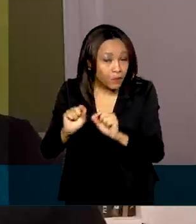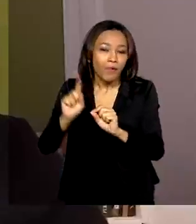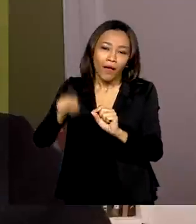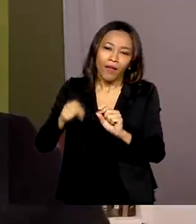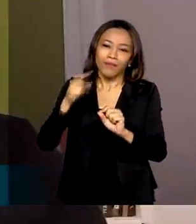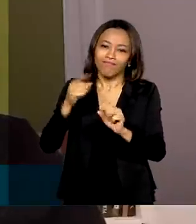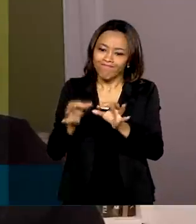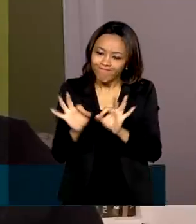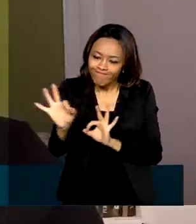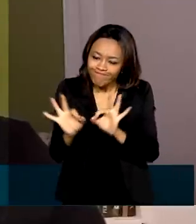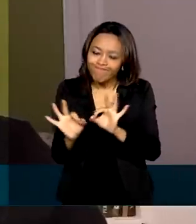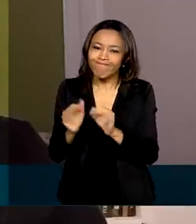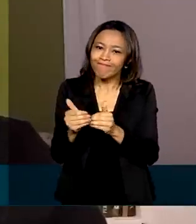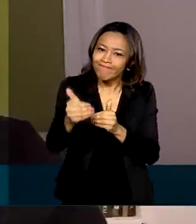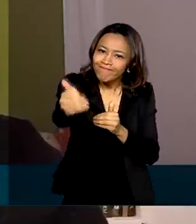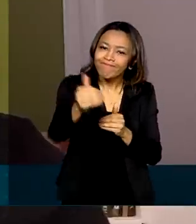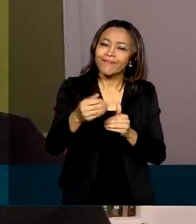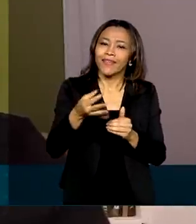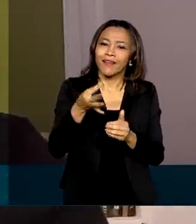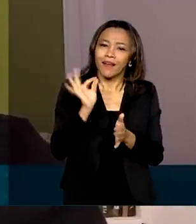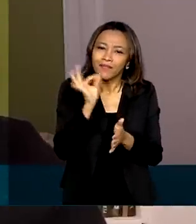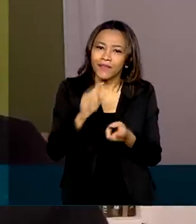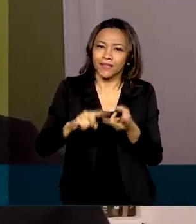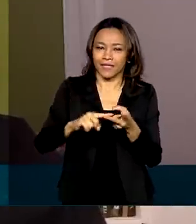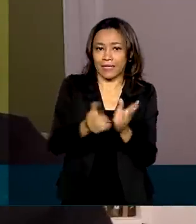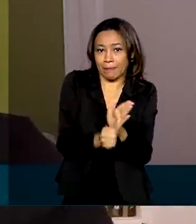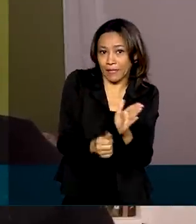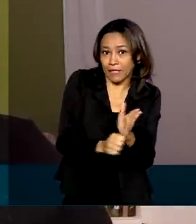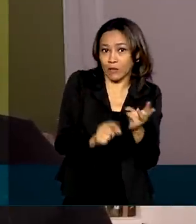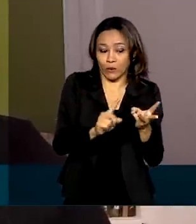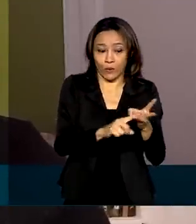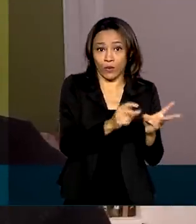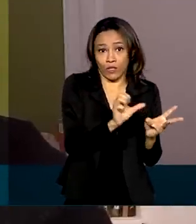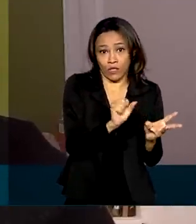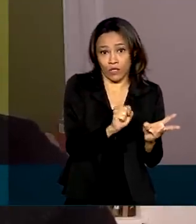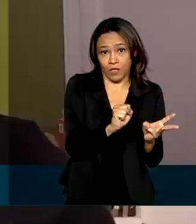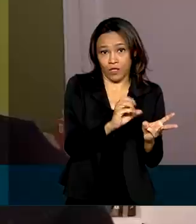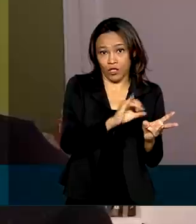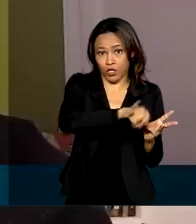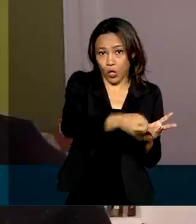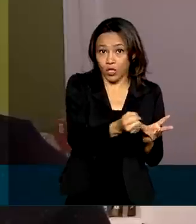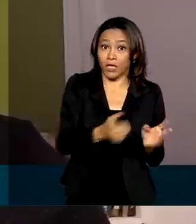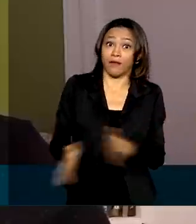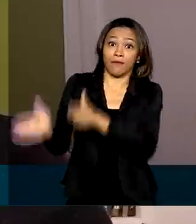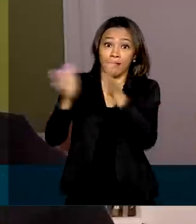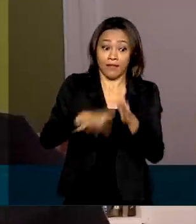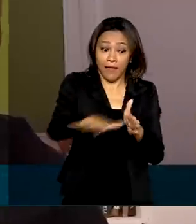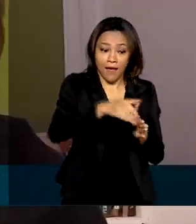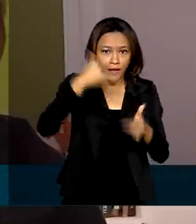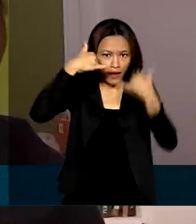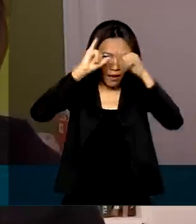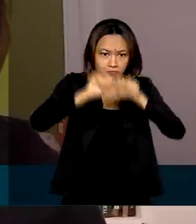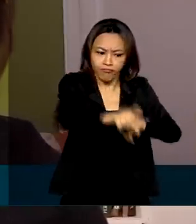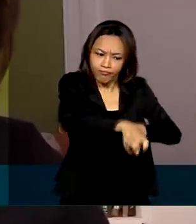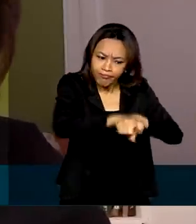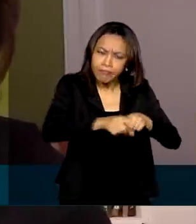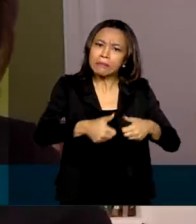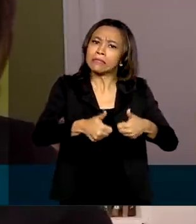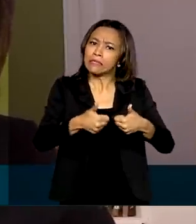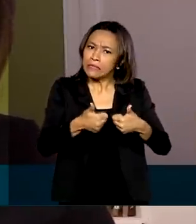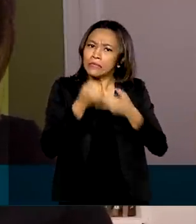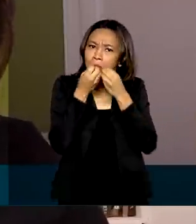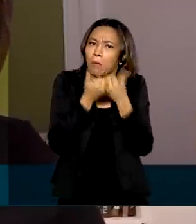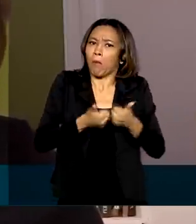estimativas do café, do milho e da soja. A estimativa da pecuária também foi revista para cima, agora com um